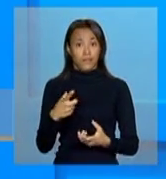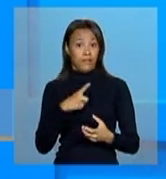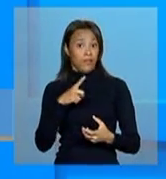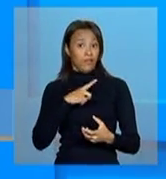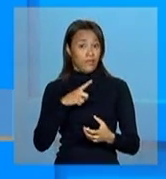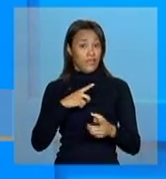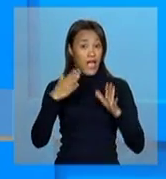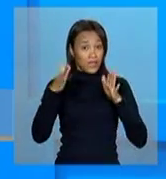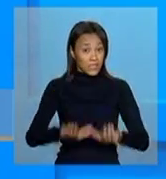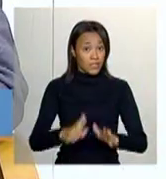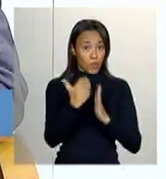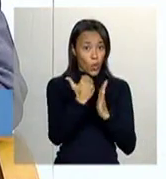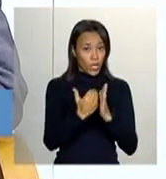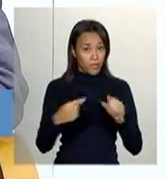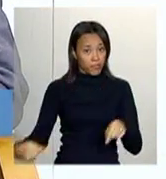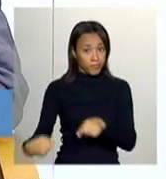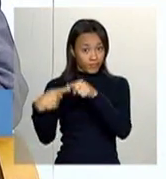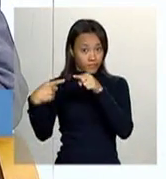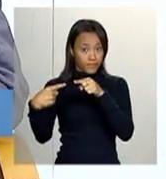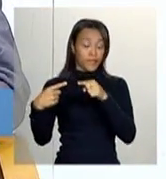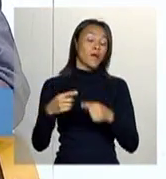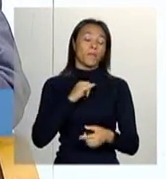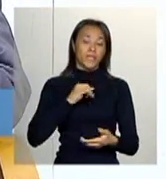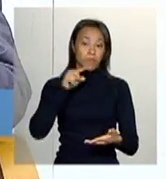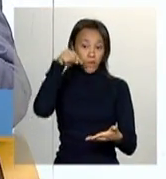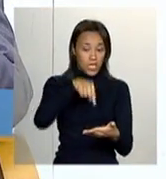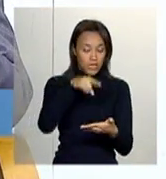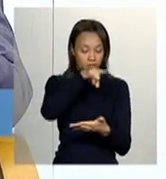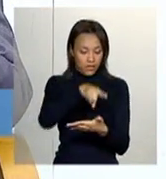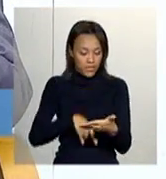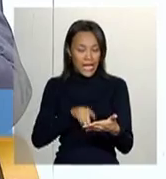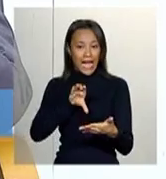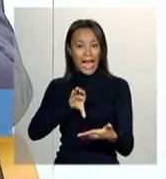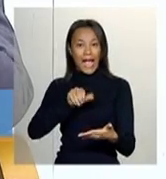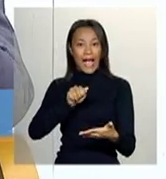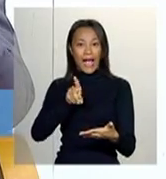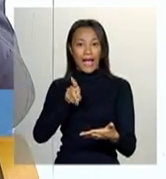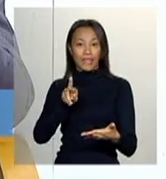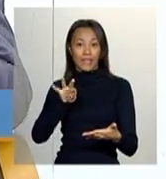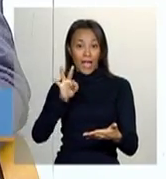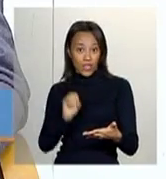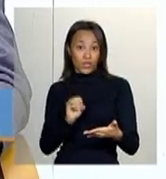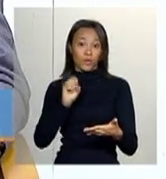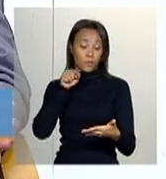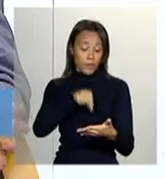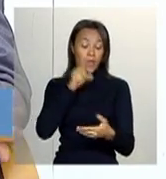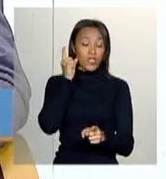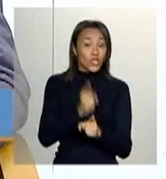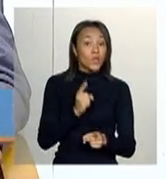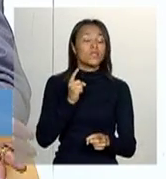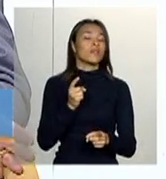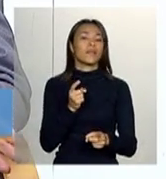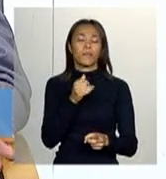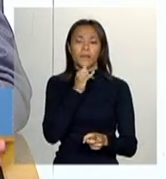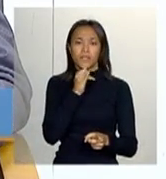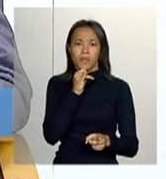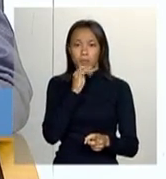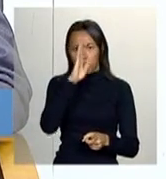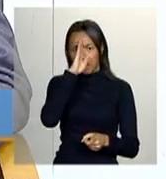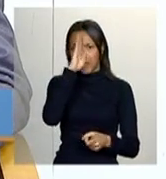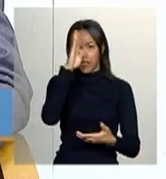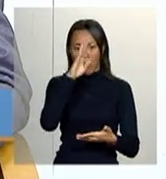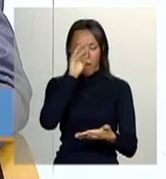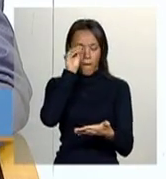dessa forma? Exatamente. Veja, dentro do formulário do cadastro, né? A gente já consegue identificar a indígena quilombola no formulário principal.